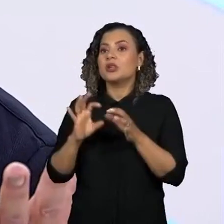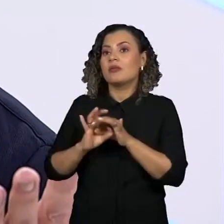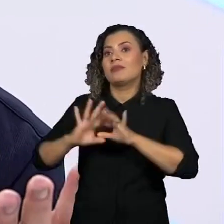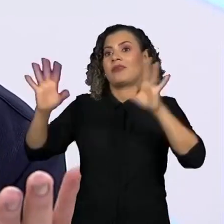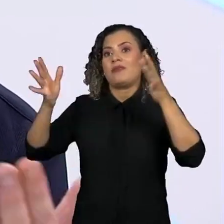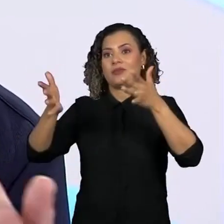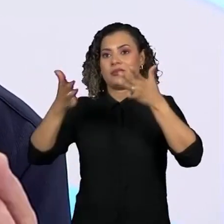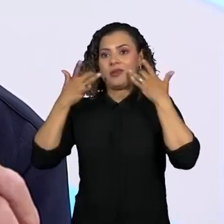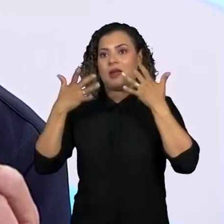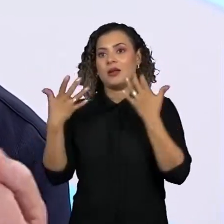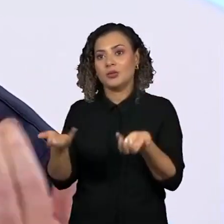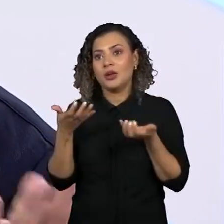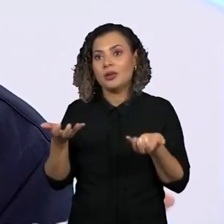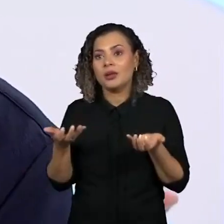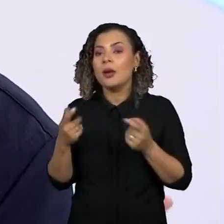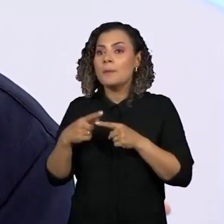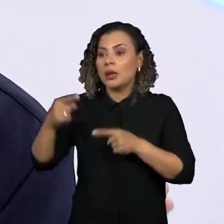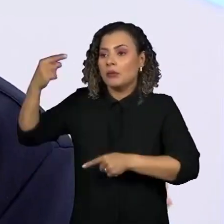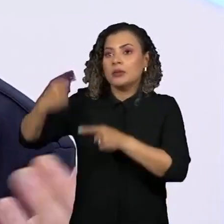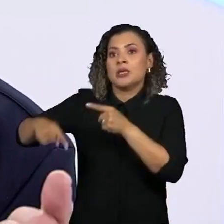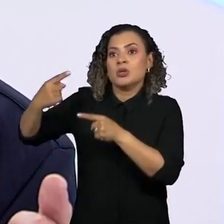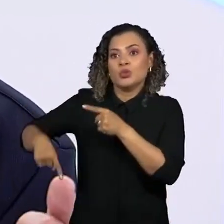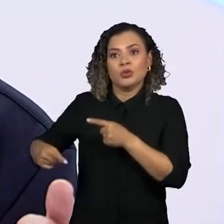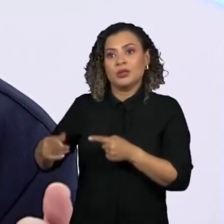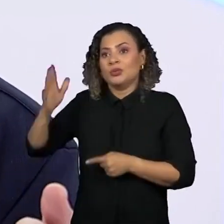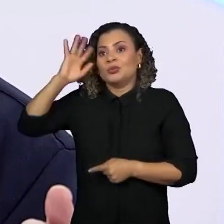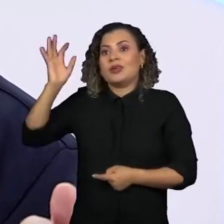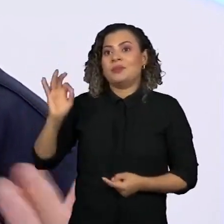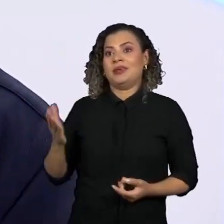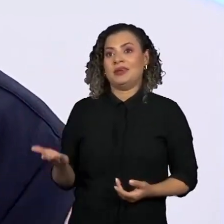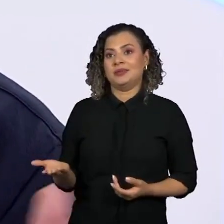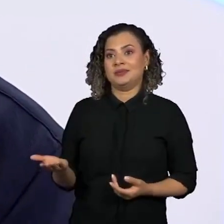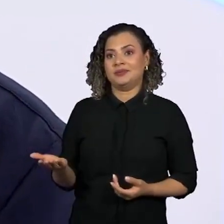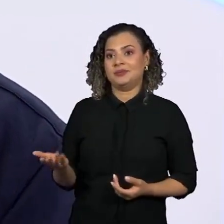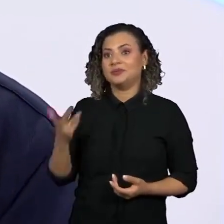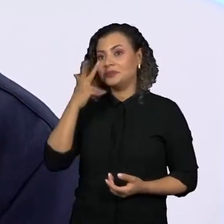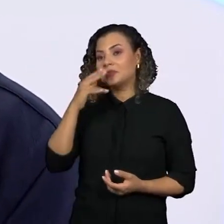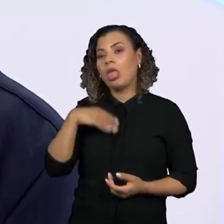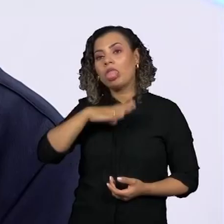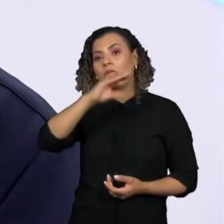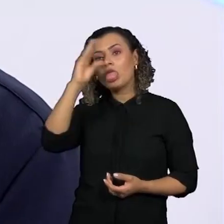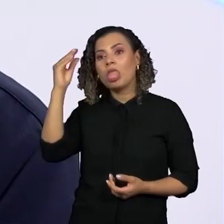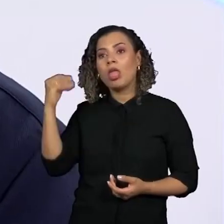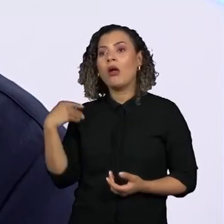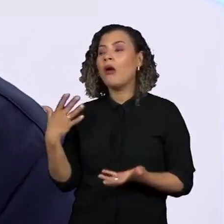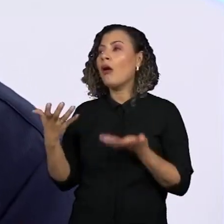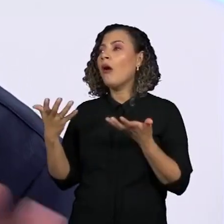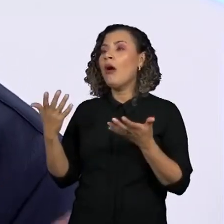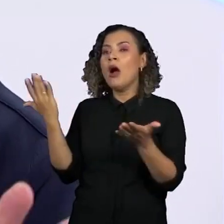expressar. Mas a censura não sabia. Ela dormia, ela queria ir embora. E a gente fazia duas coisas.